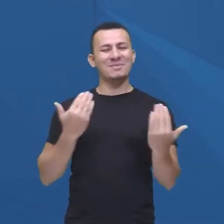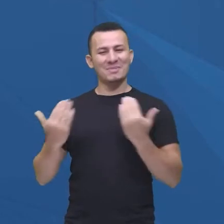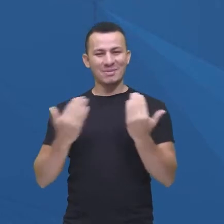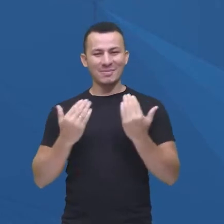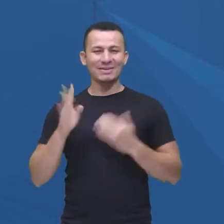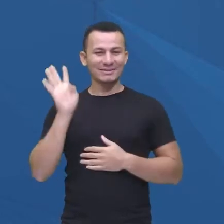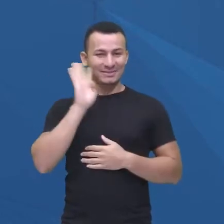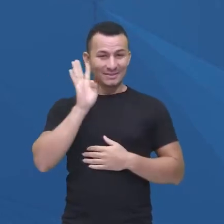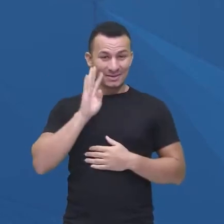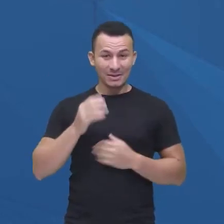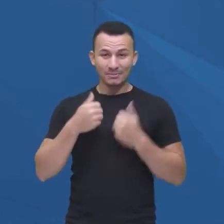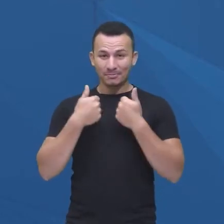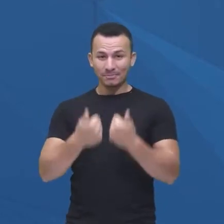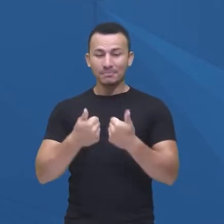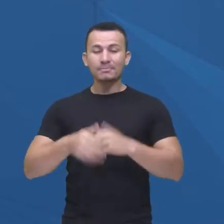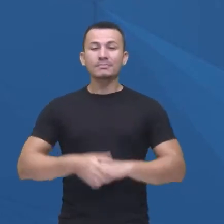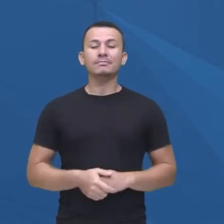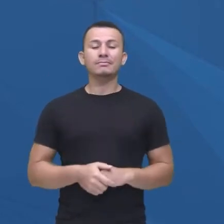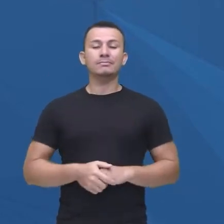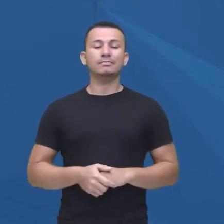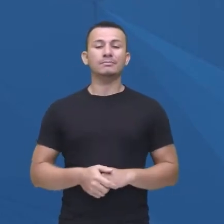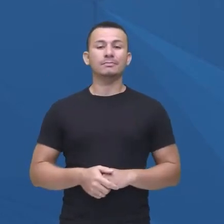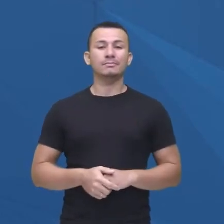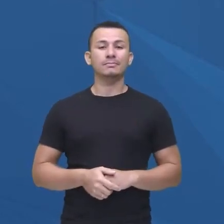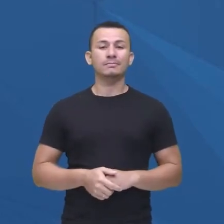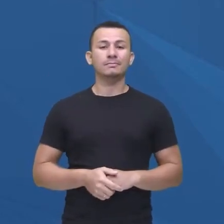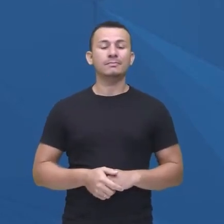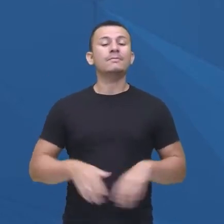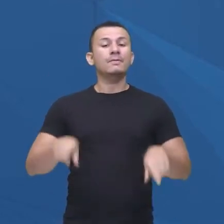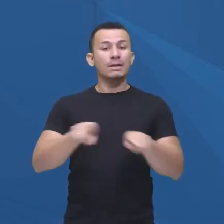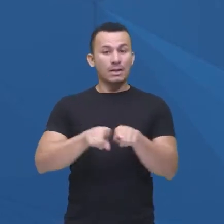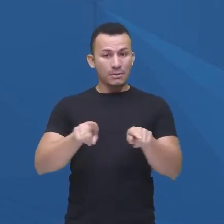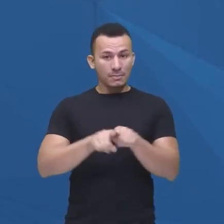bom? E além disso, olha só, vamos lá, continuando.